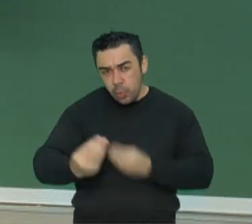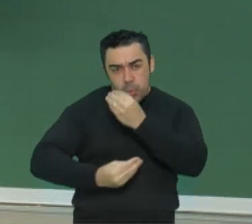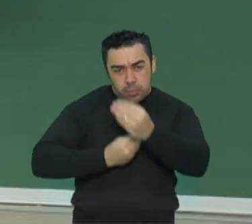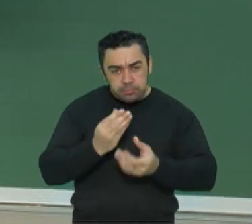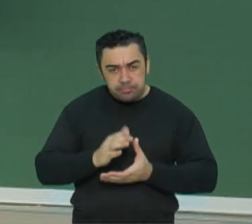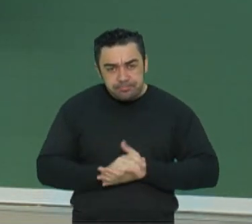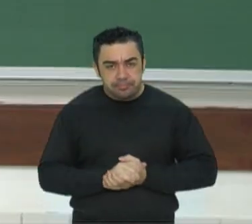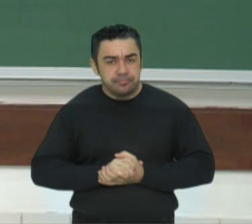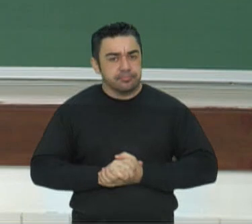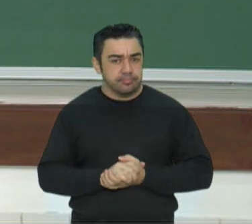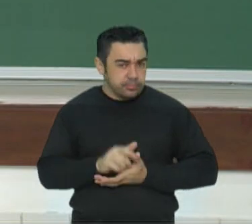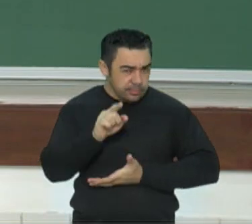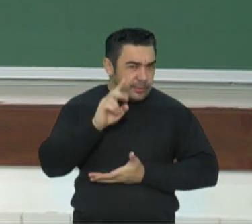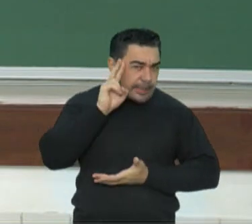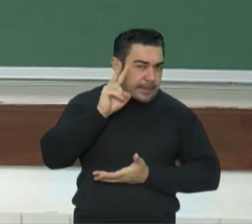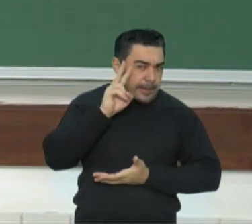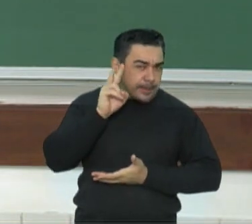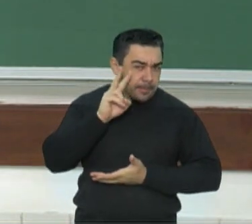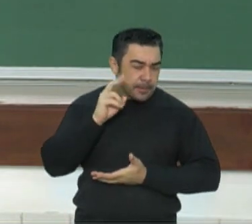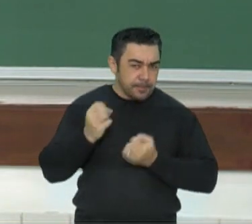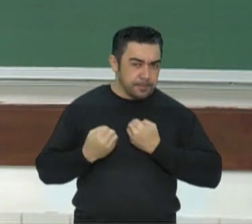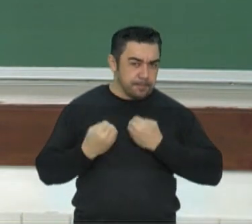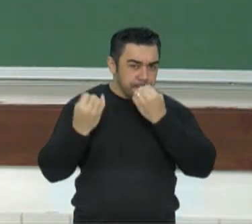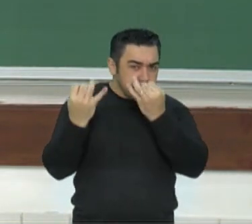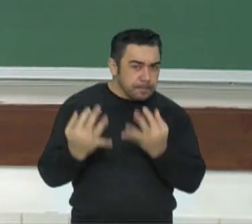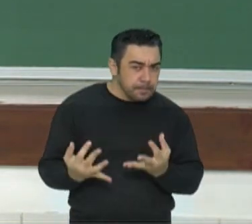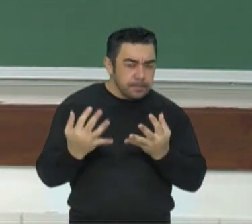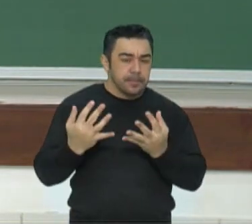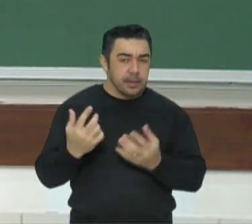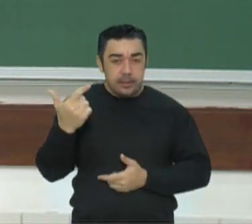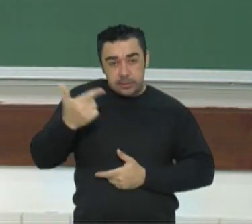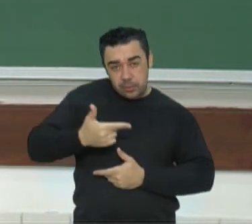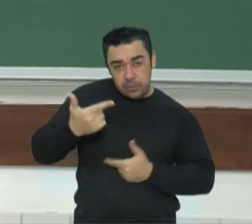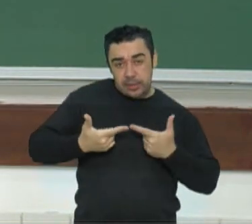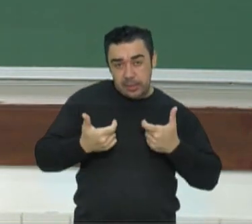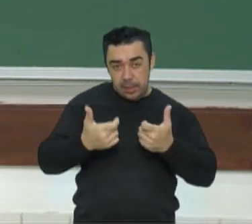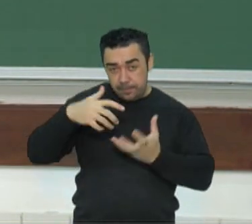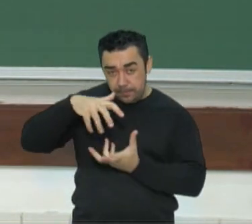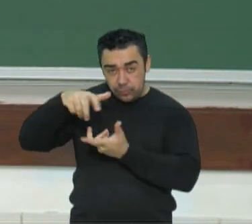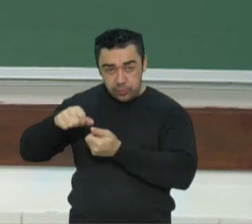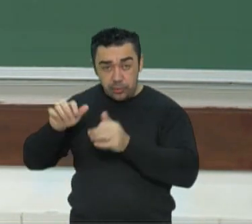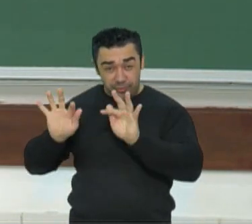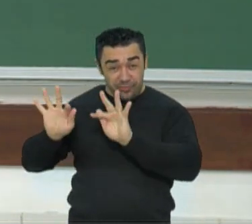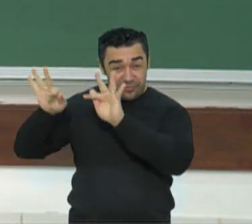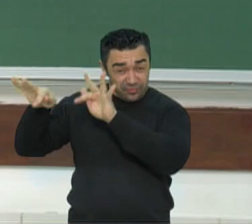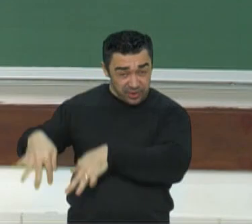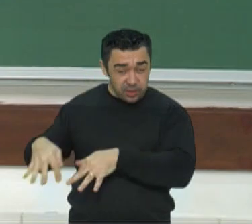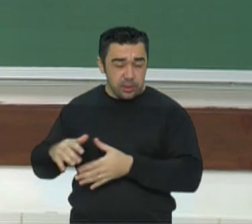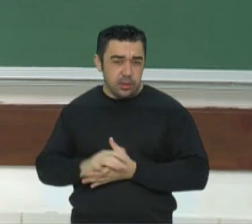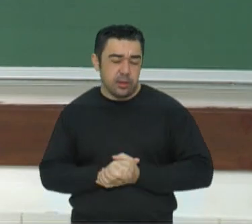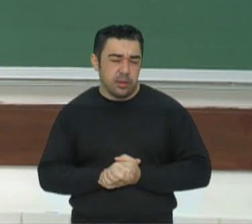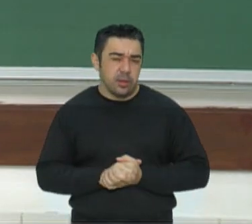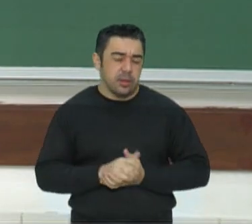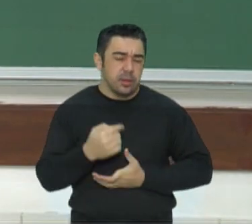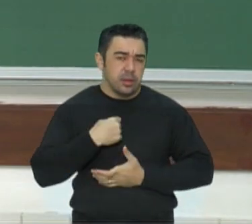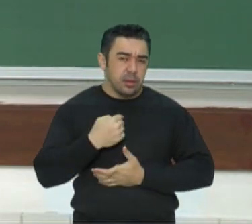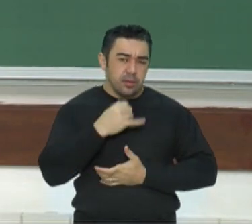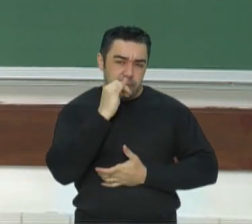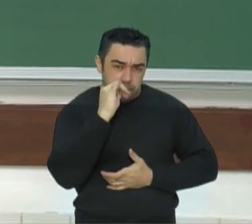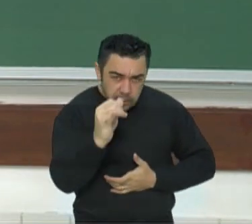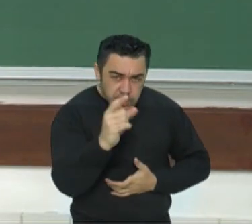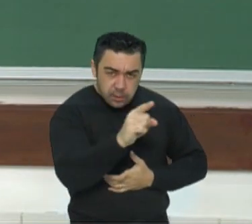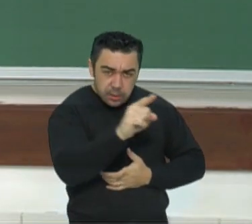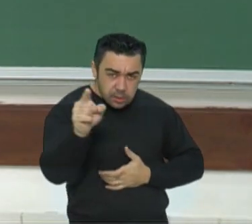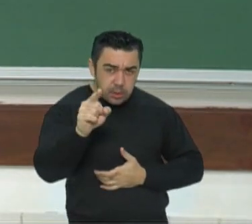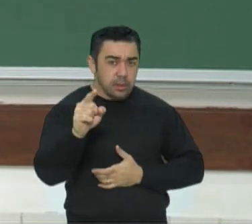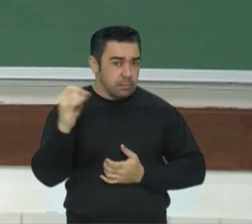momento? Lembra que quando nós falamos de Segunda Guerra Mundial, principalmente na parte final, eu frisei muito isso,